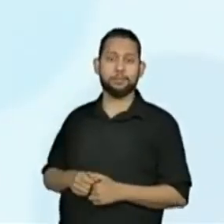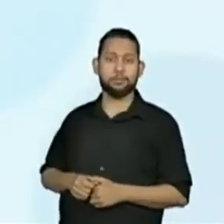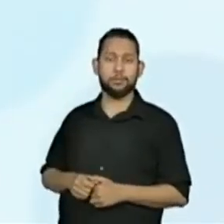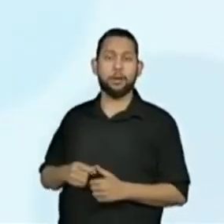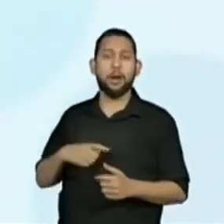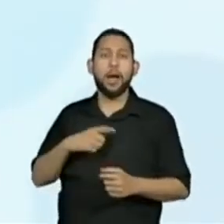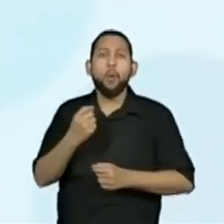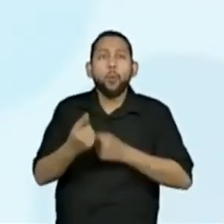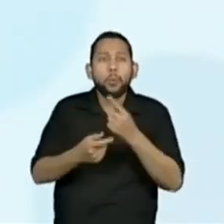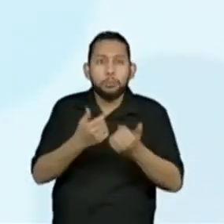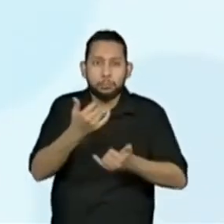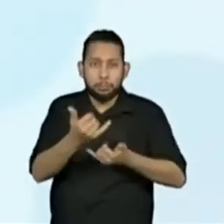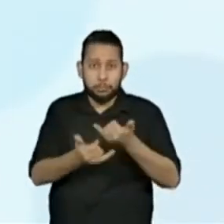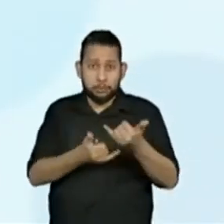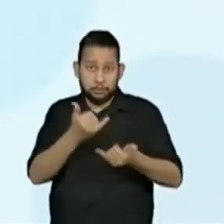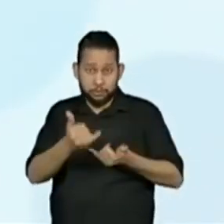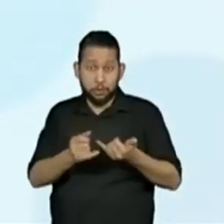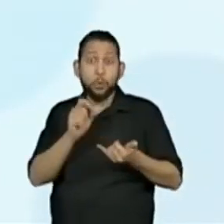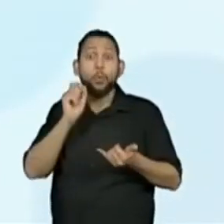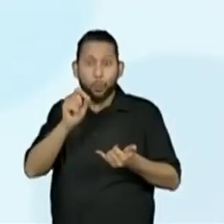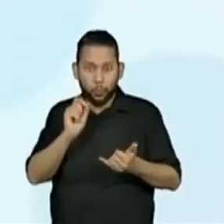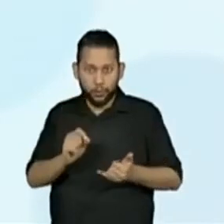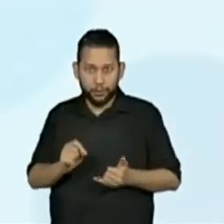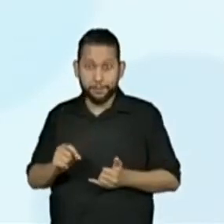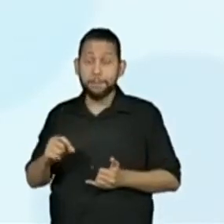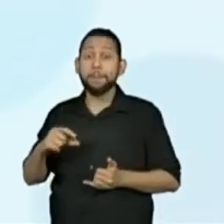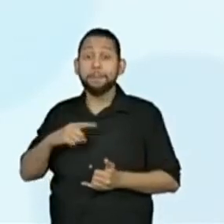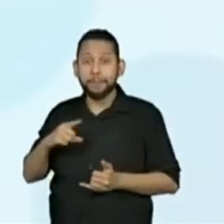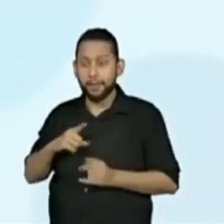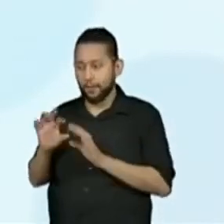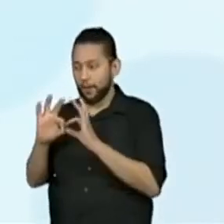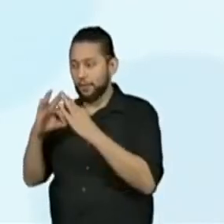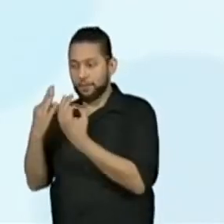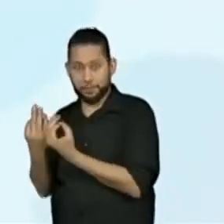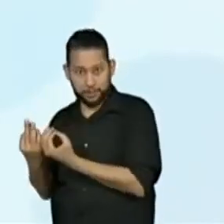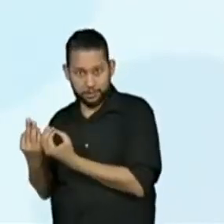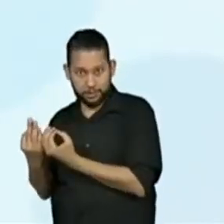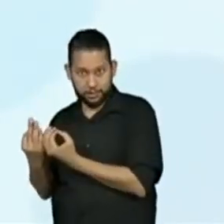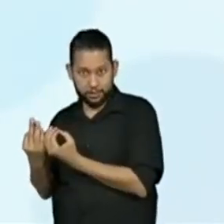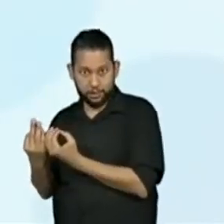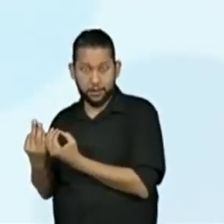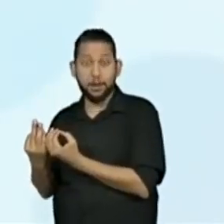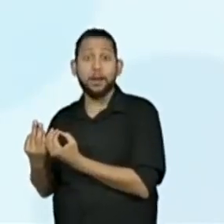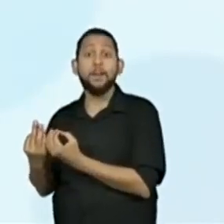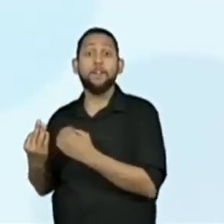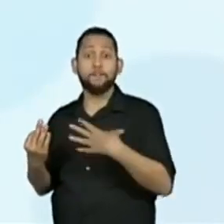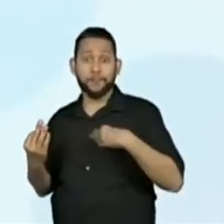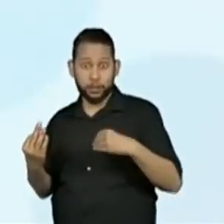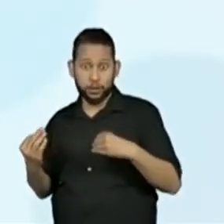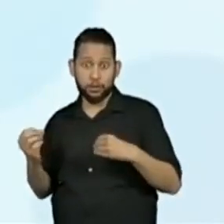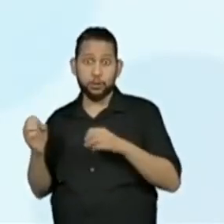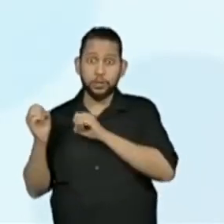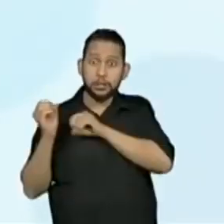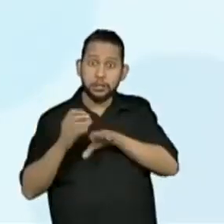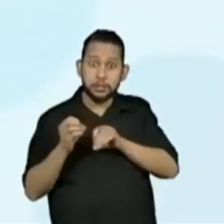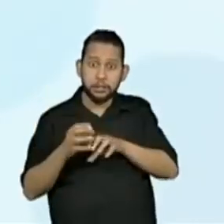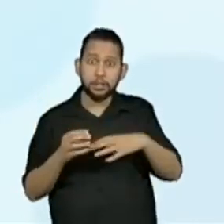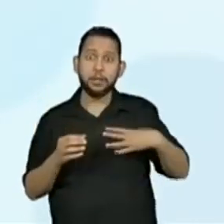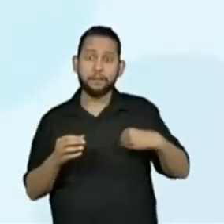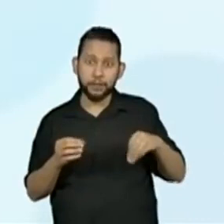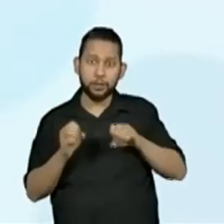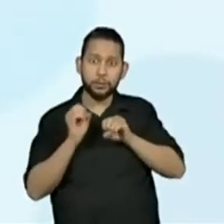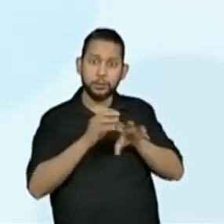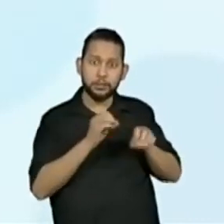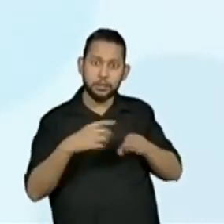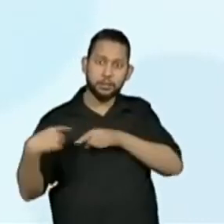passadas há mais de 100 anos, de geração